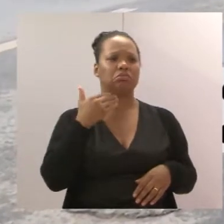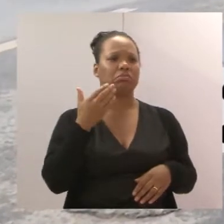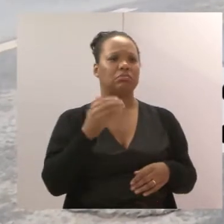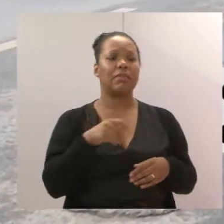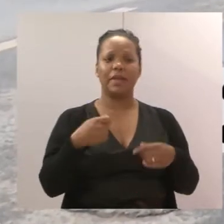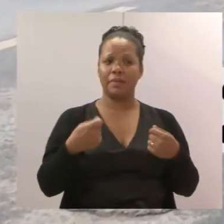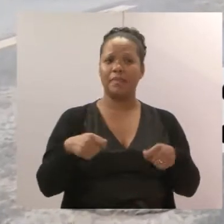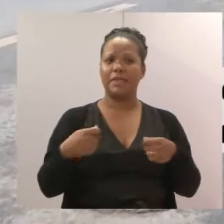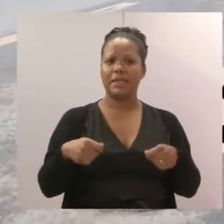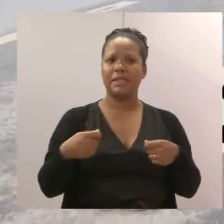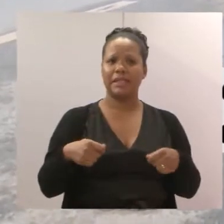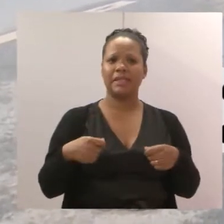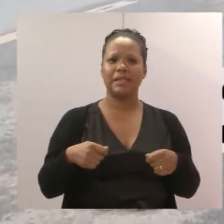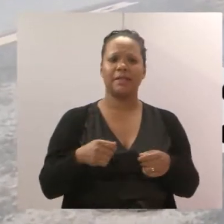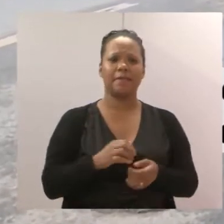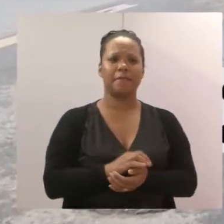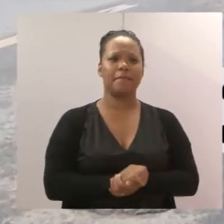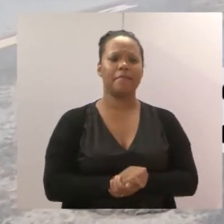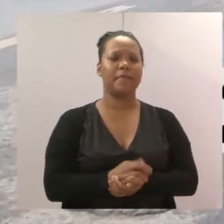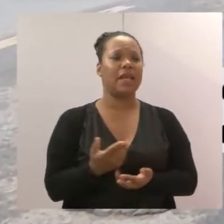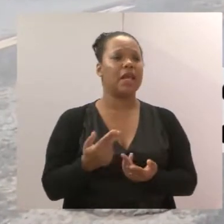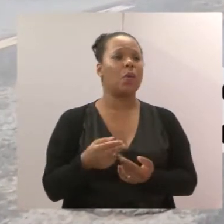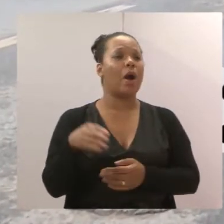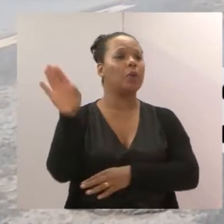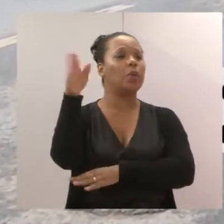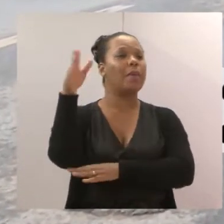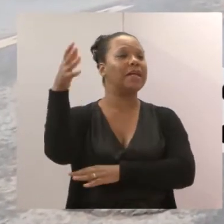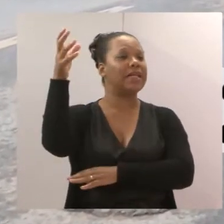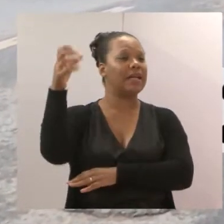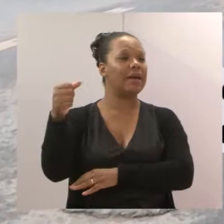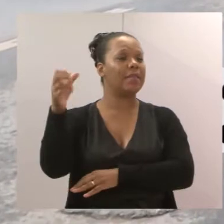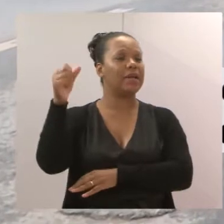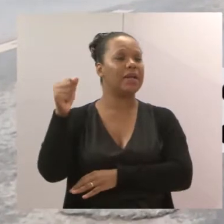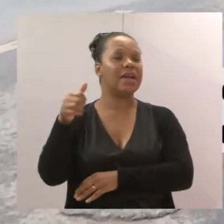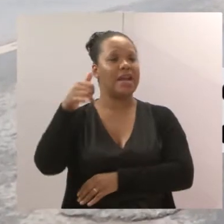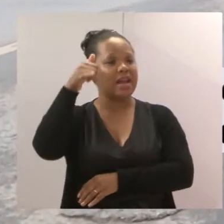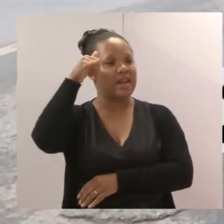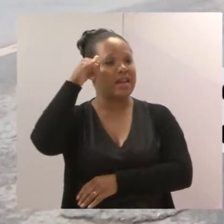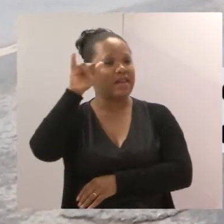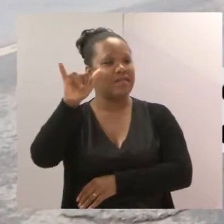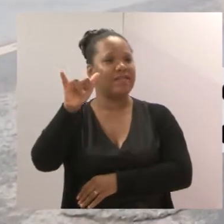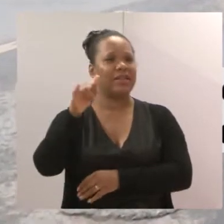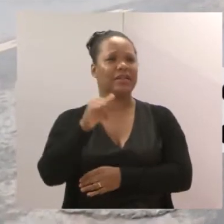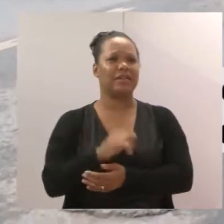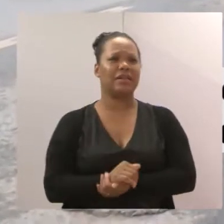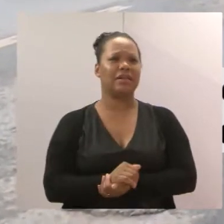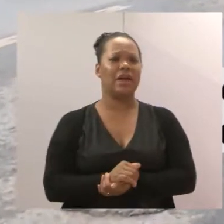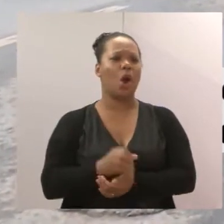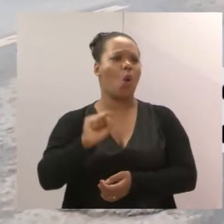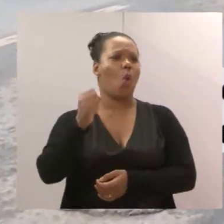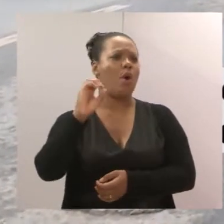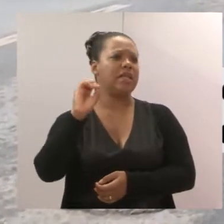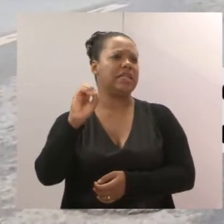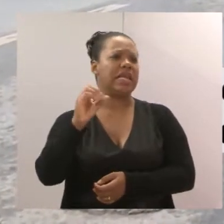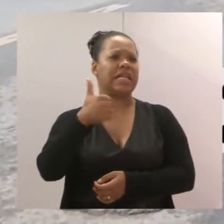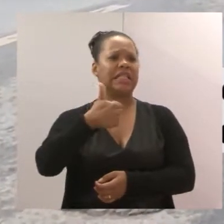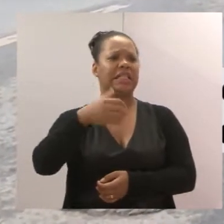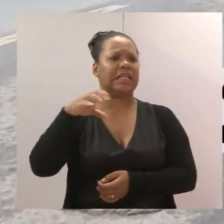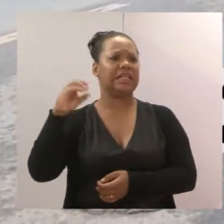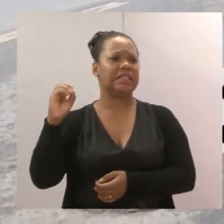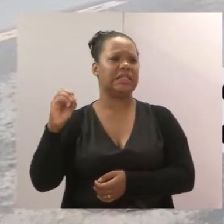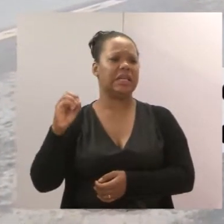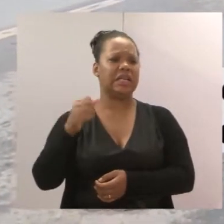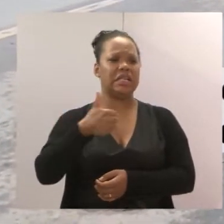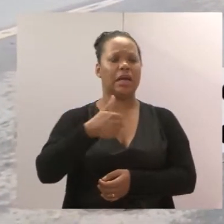Então a gente precisa de uma sinalização que nem tem no Bandeira Branca. Pelo menos para segurar um pouco, porque o carro passa aqui a 80, 100, 120 por hora,